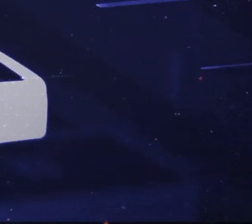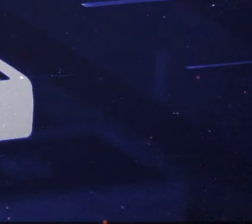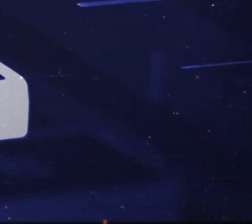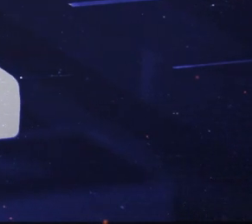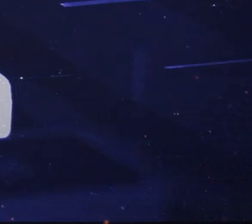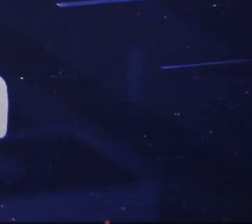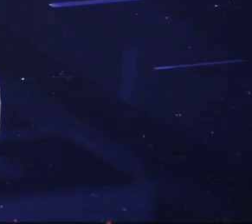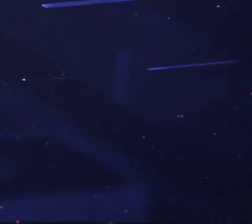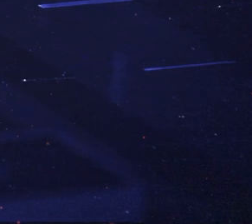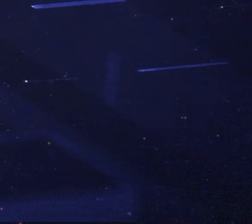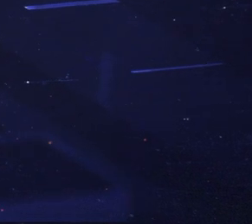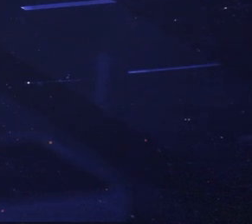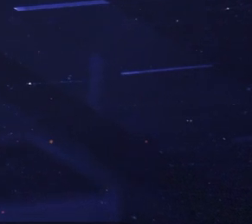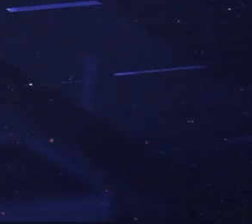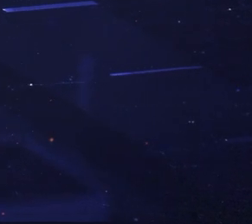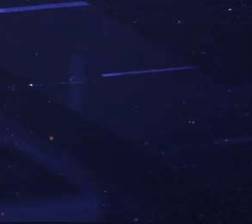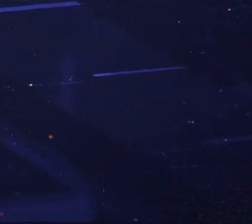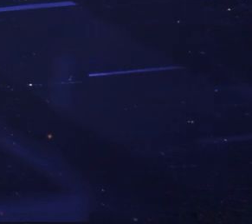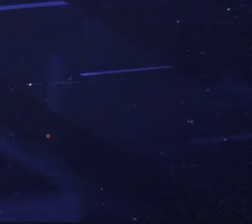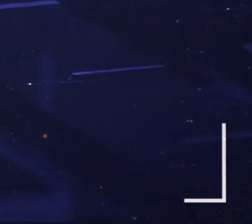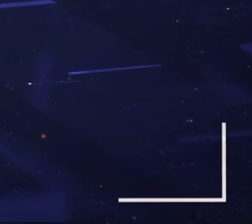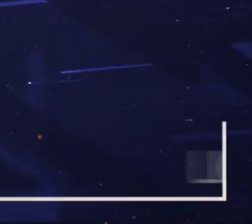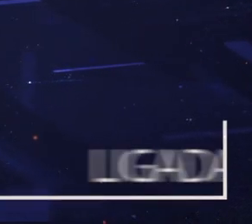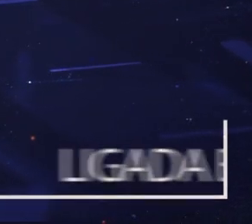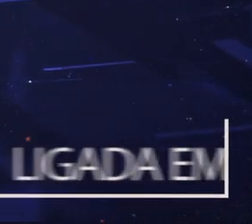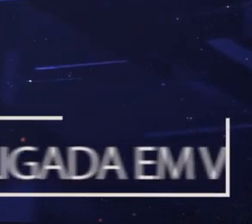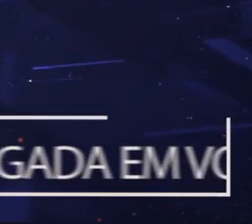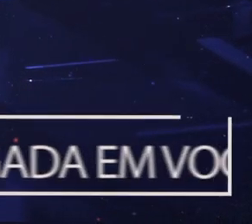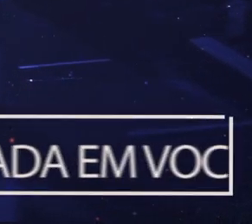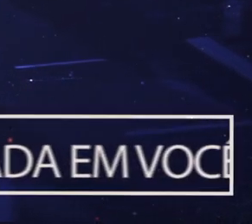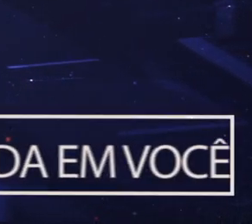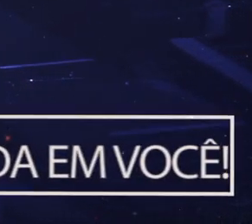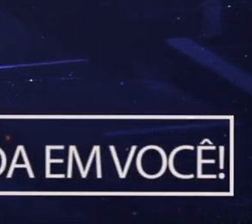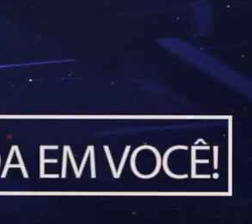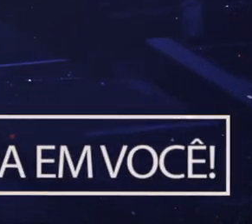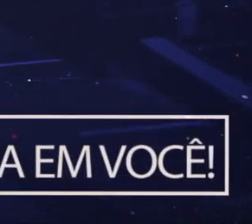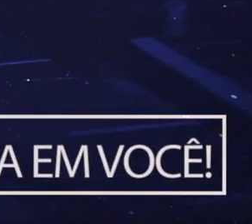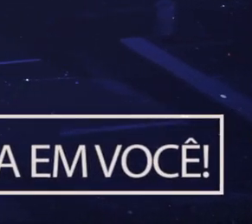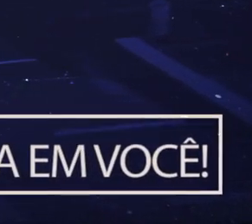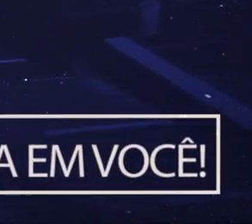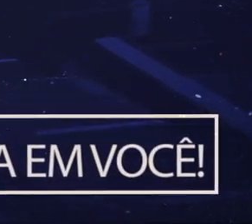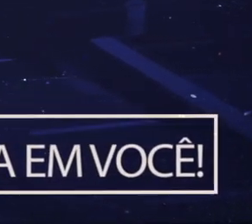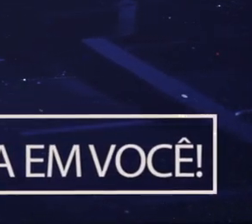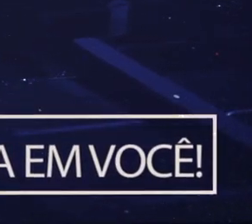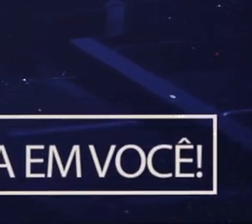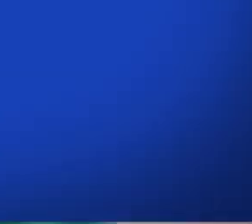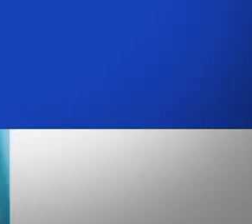95,9 A Universidade Federal de Roraima ligada em você.